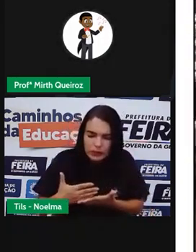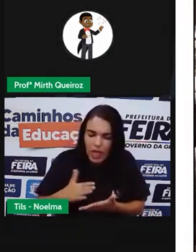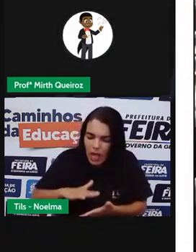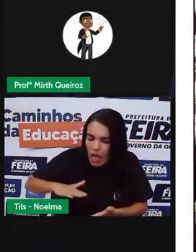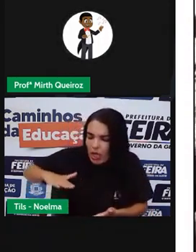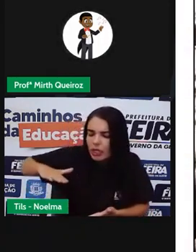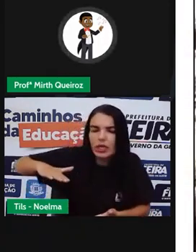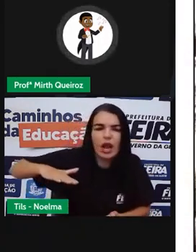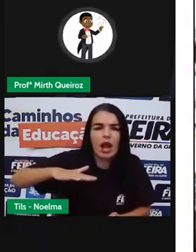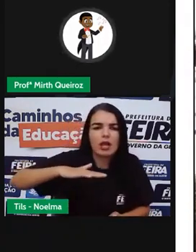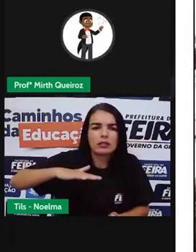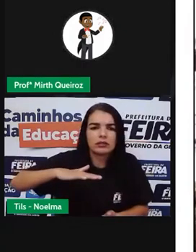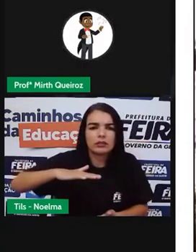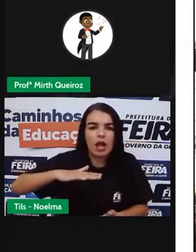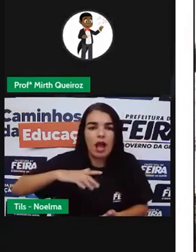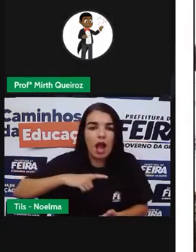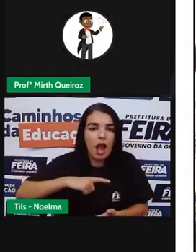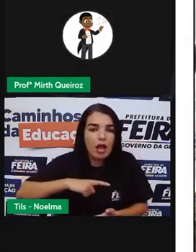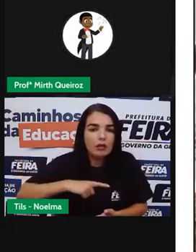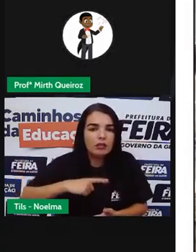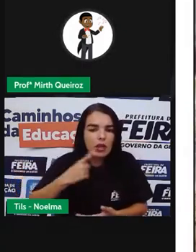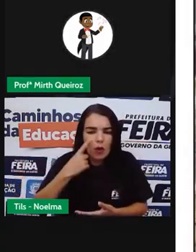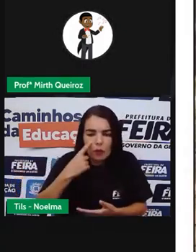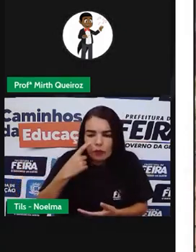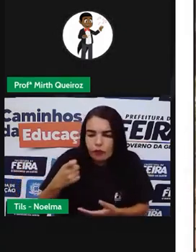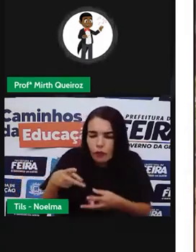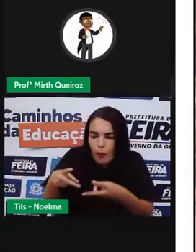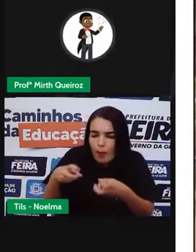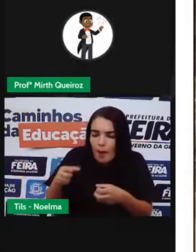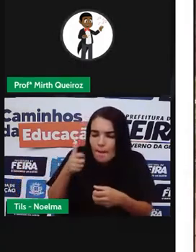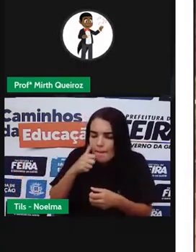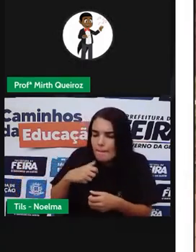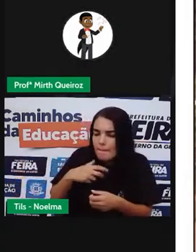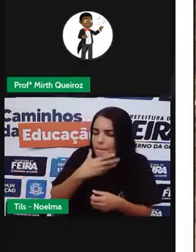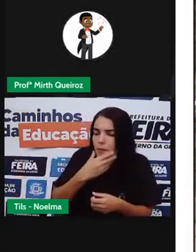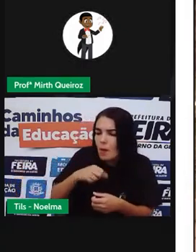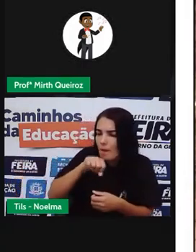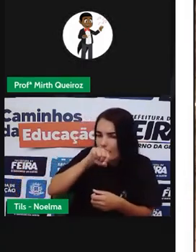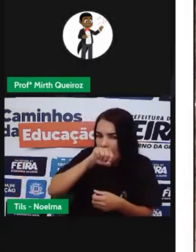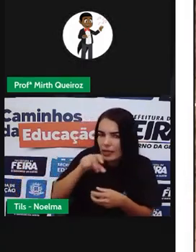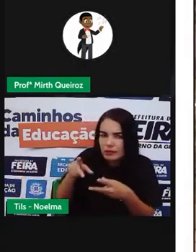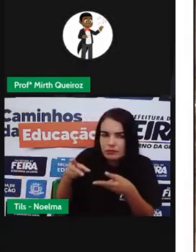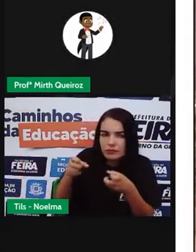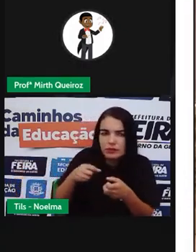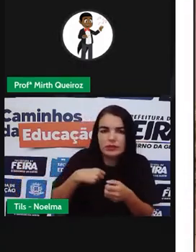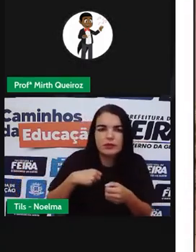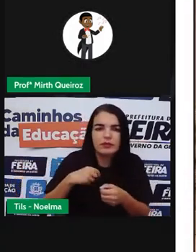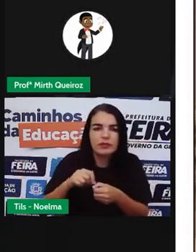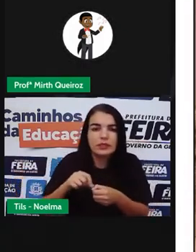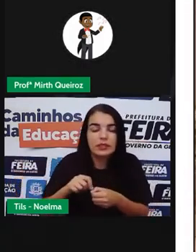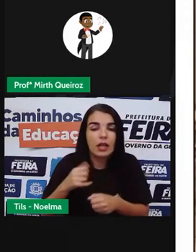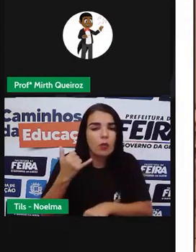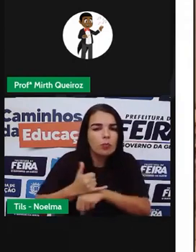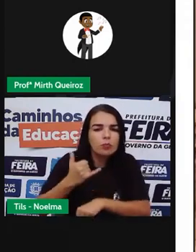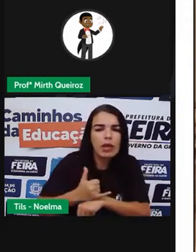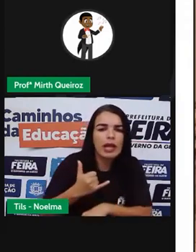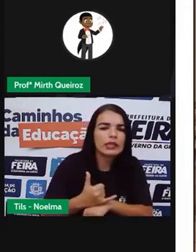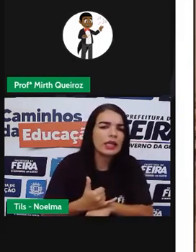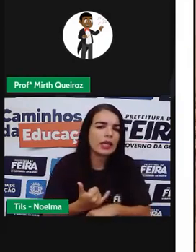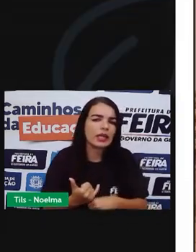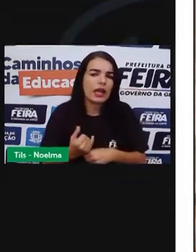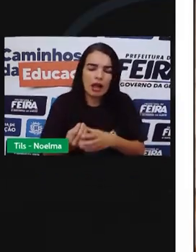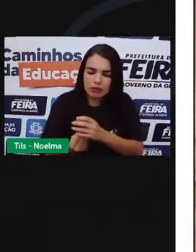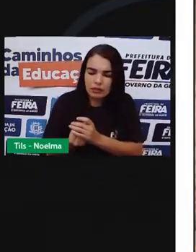grande artista E aí Assim como Eu fui crescido Dentro Com grande Apelidade também Com a madeira Na